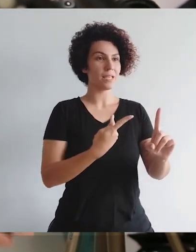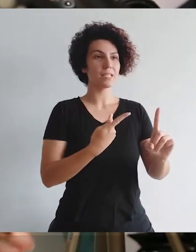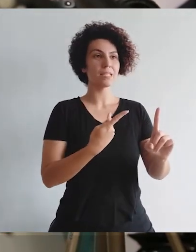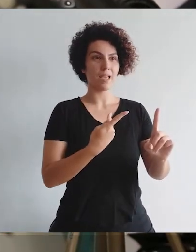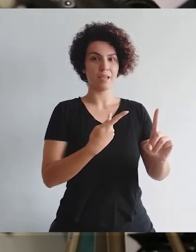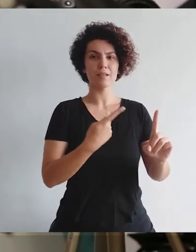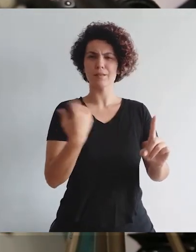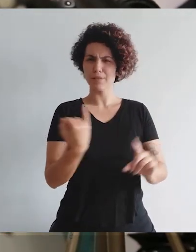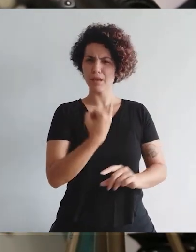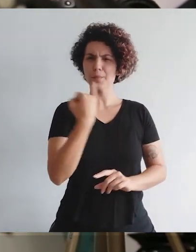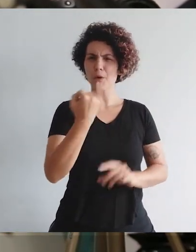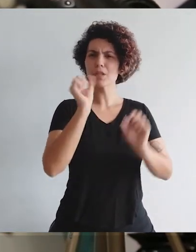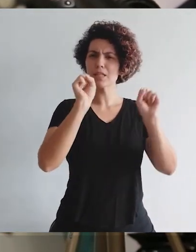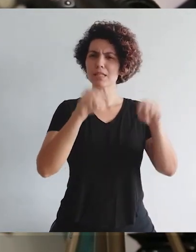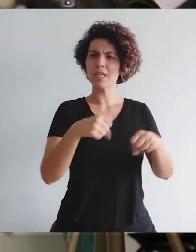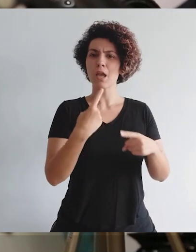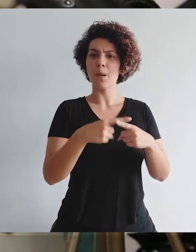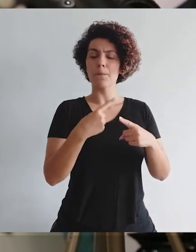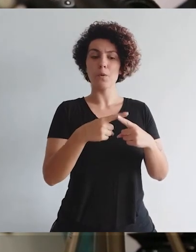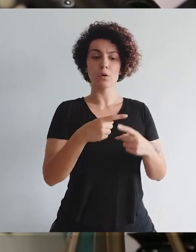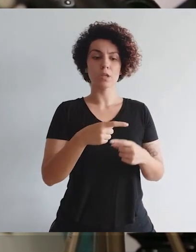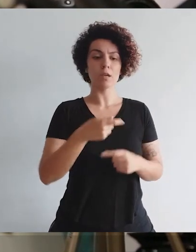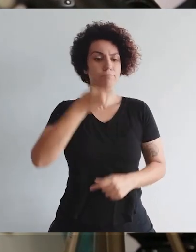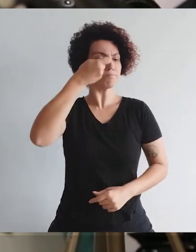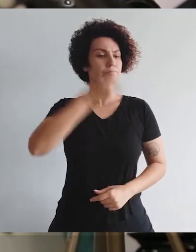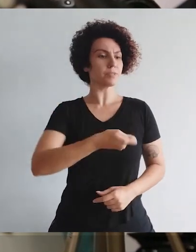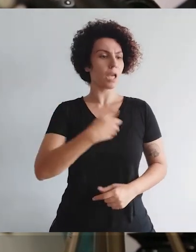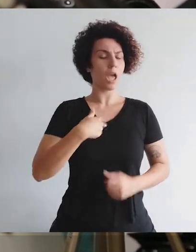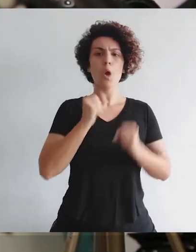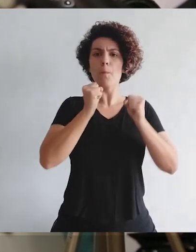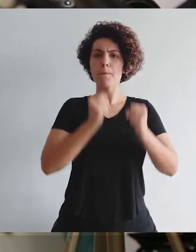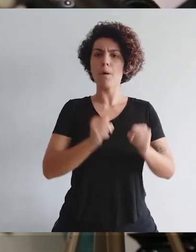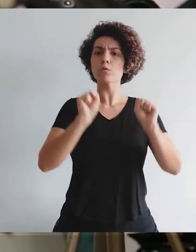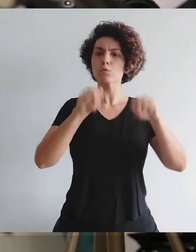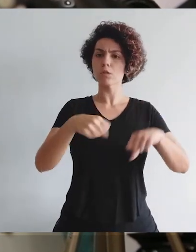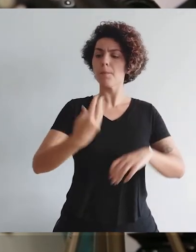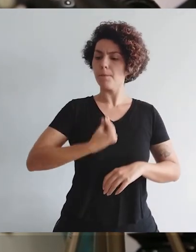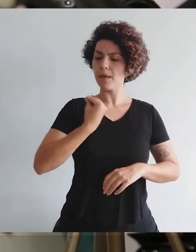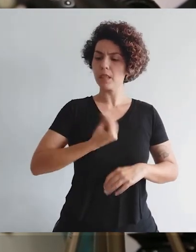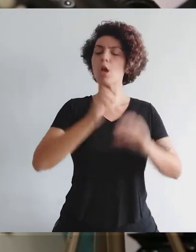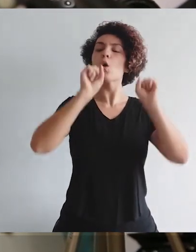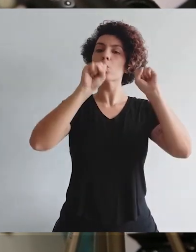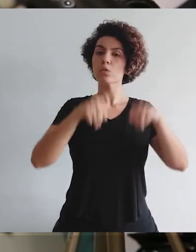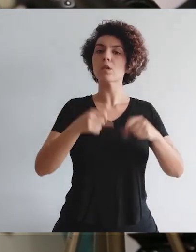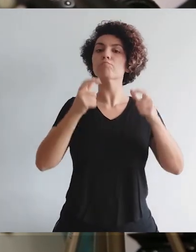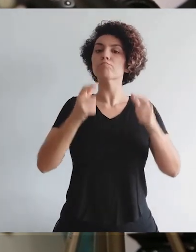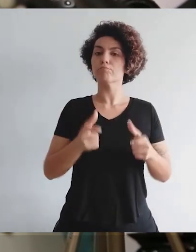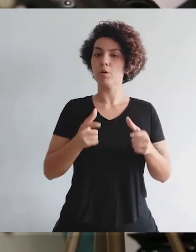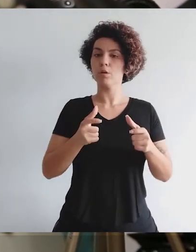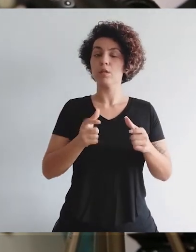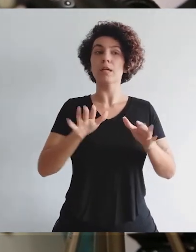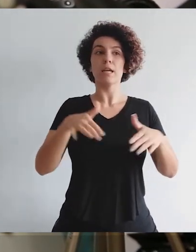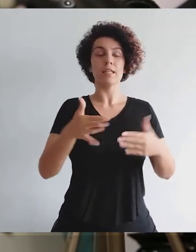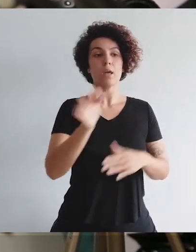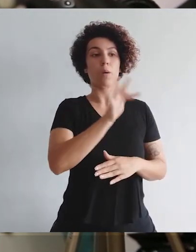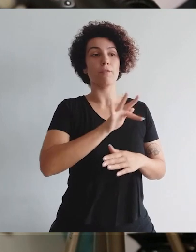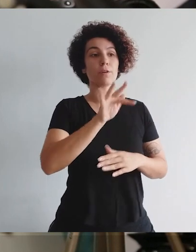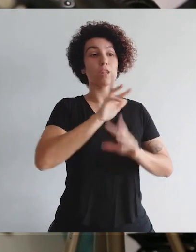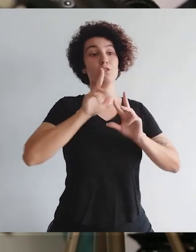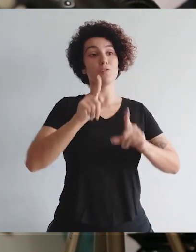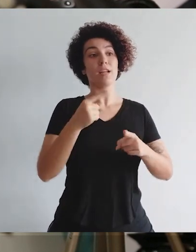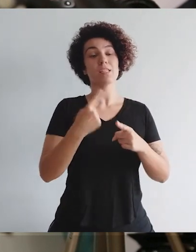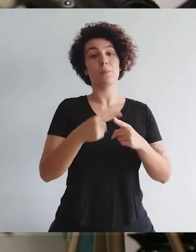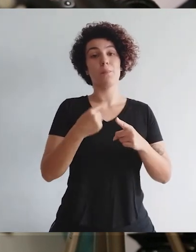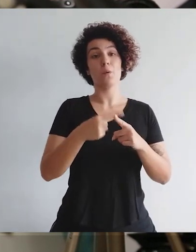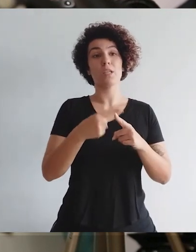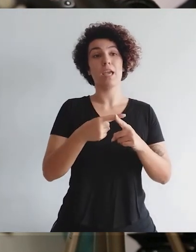enxergar onde você está, que aí aquilo te afirma o quanto você pode e você pertence àquele local. Então, para mim, no ensino superior fez